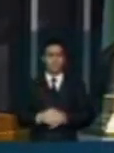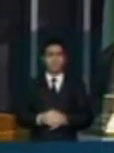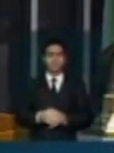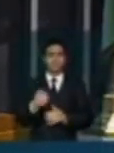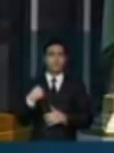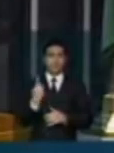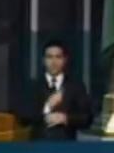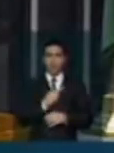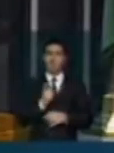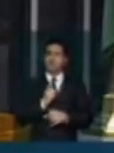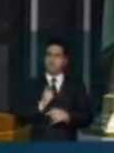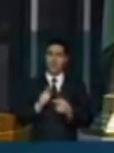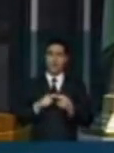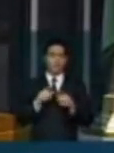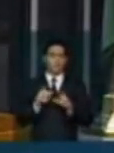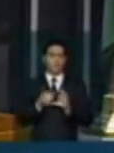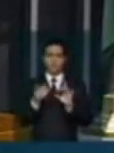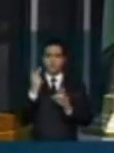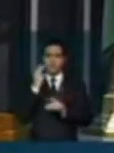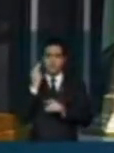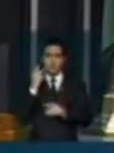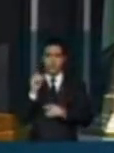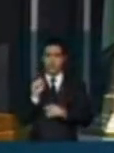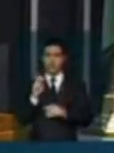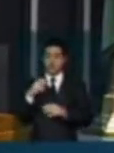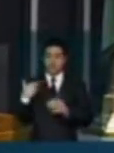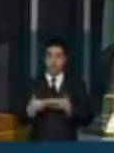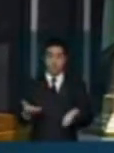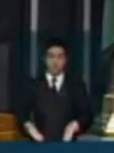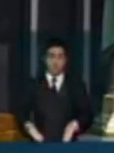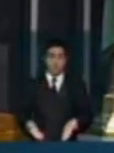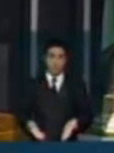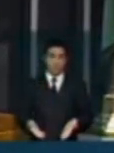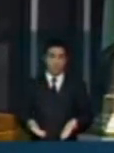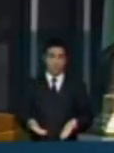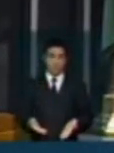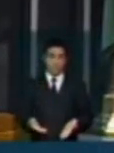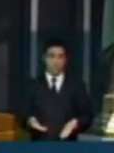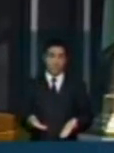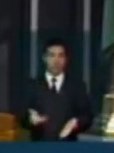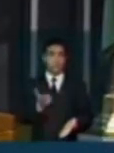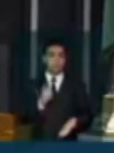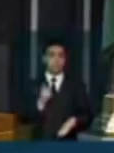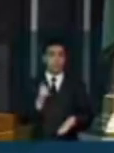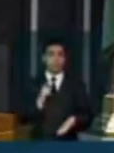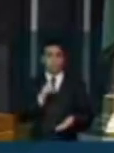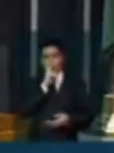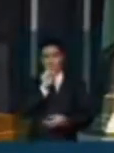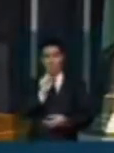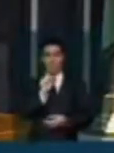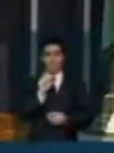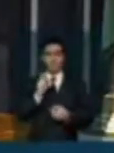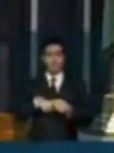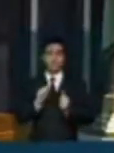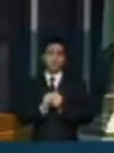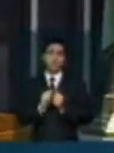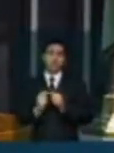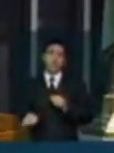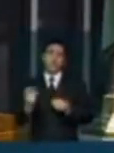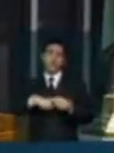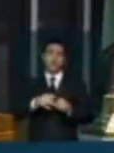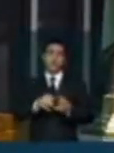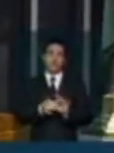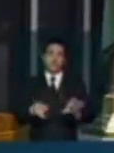legalidade de 85 para cá, uma legalidade conquistada junto com a redemocratização do Brasil,